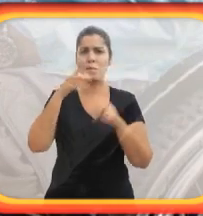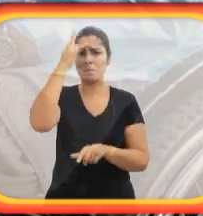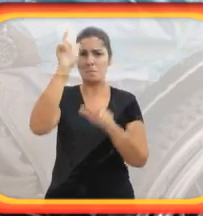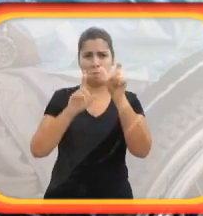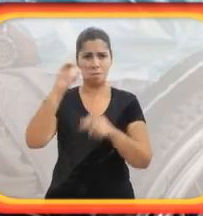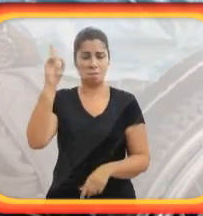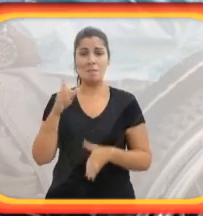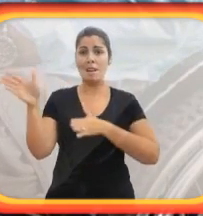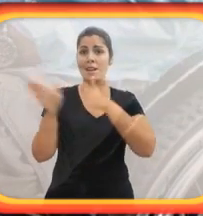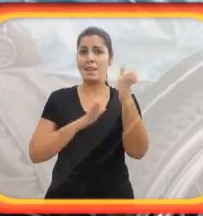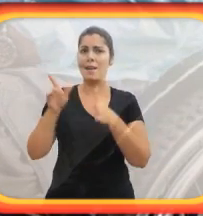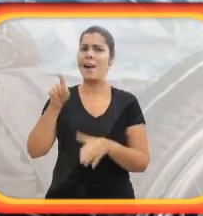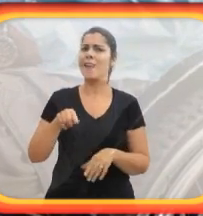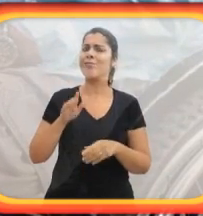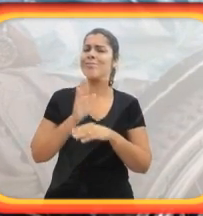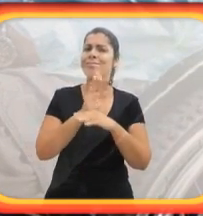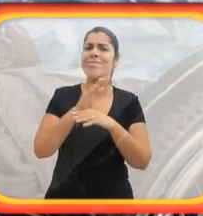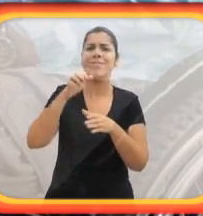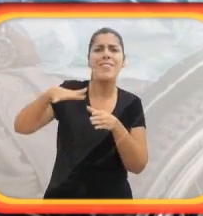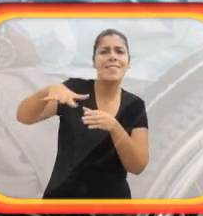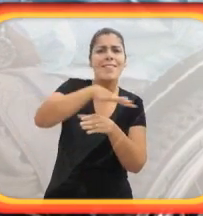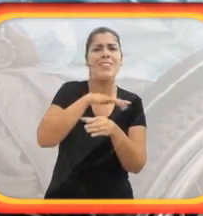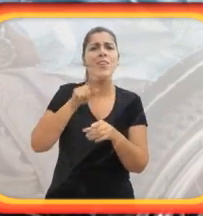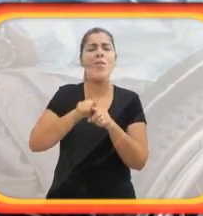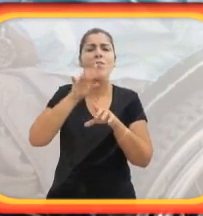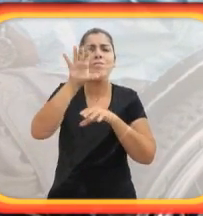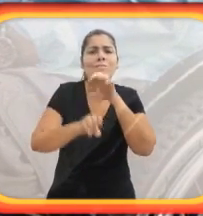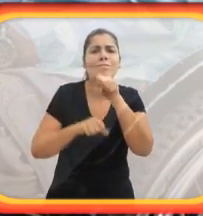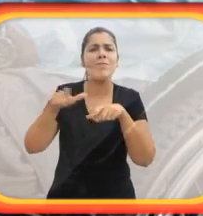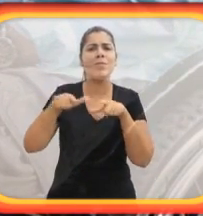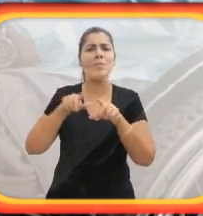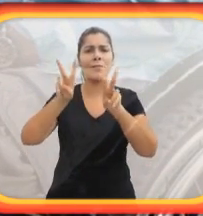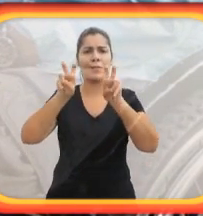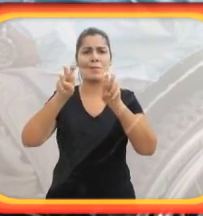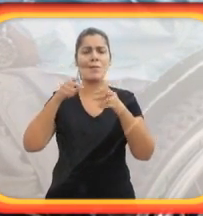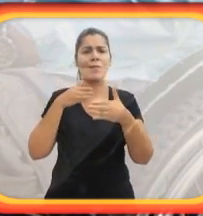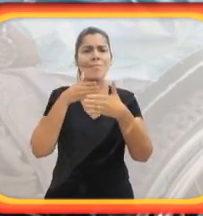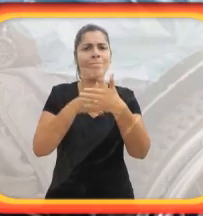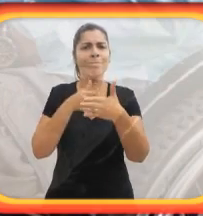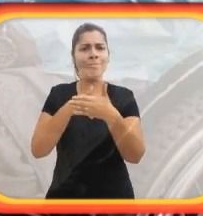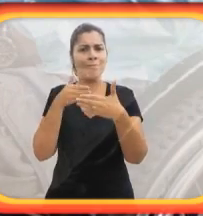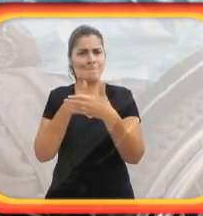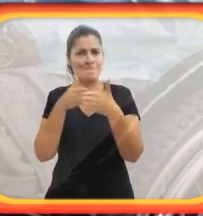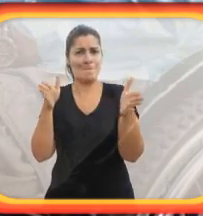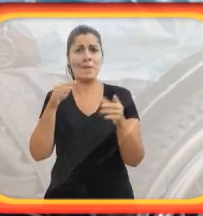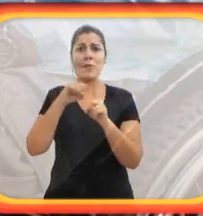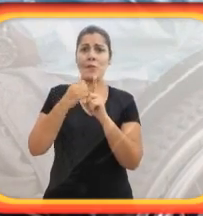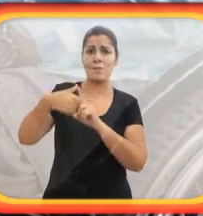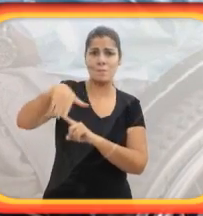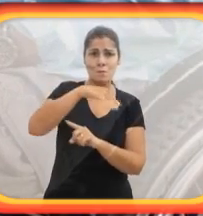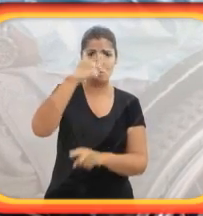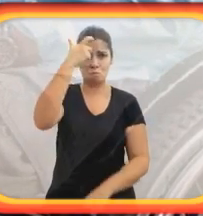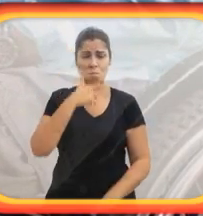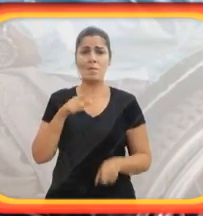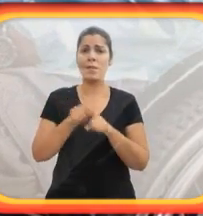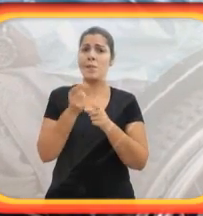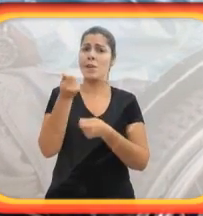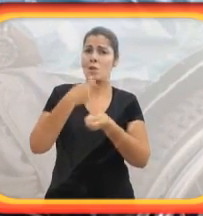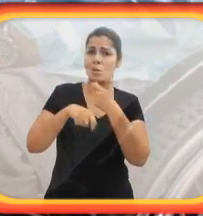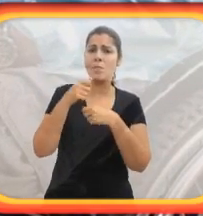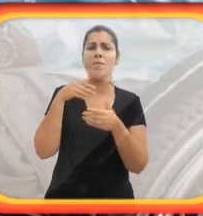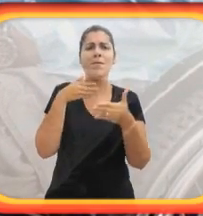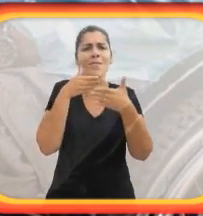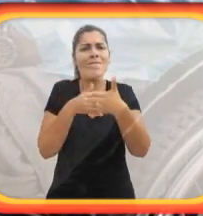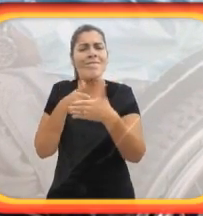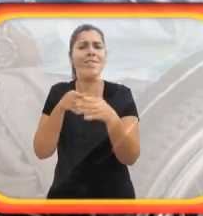atributo do ambiente. Busca trabalhar com temas das barreiras físicas, sociais, econômicas,